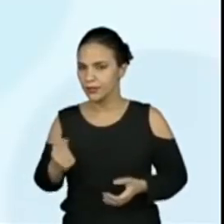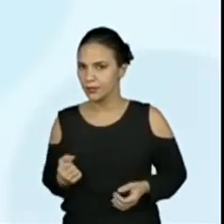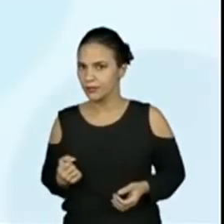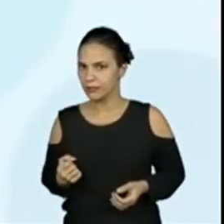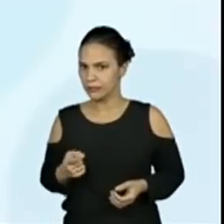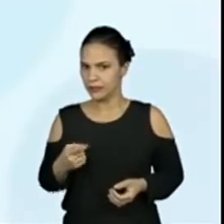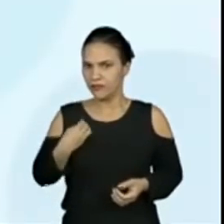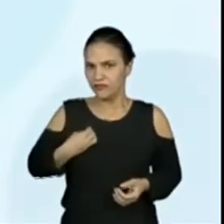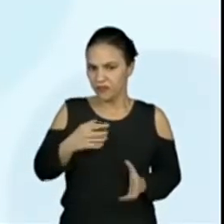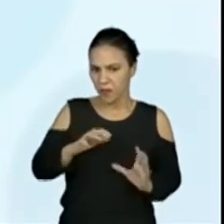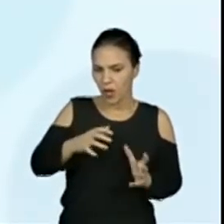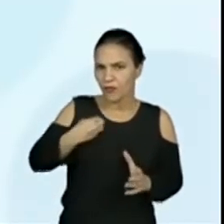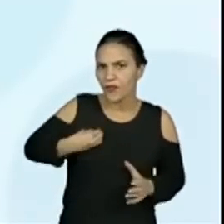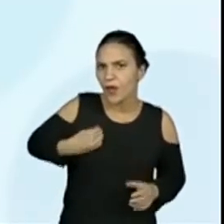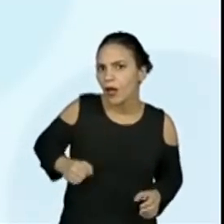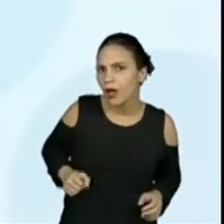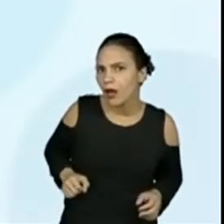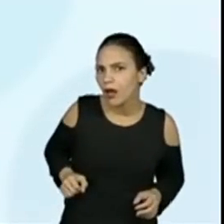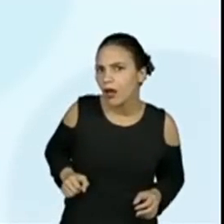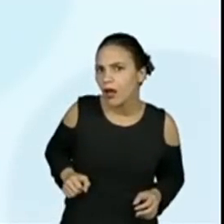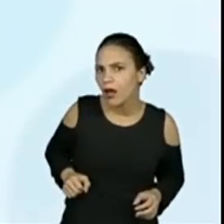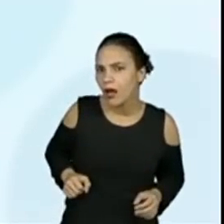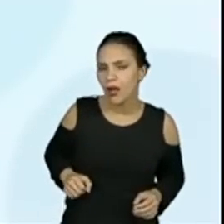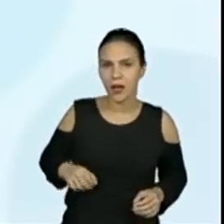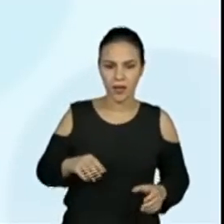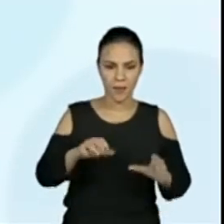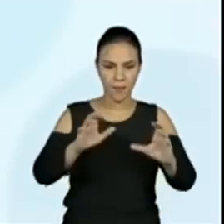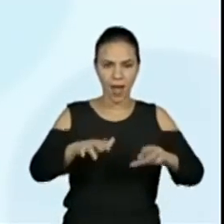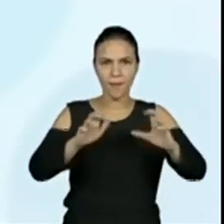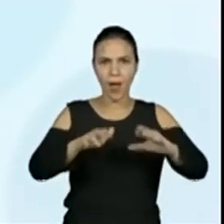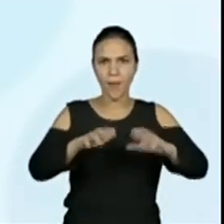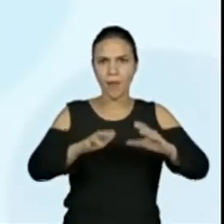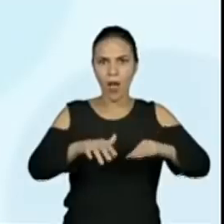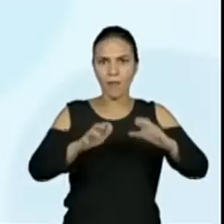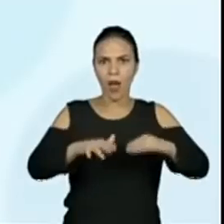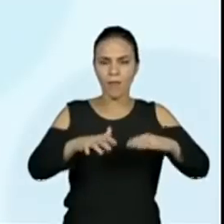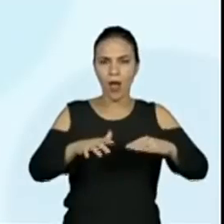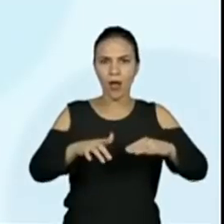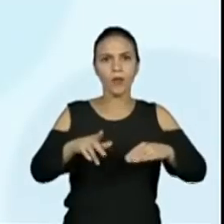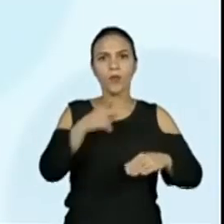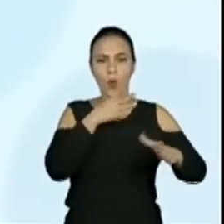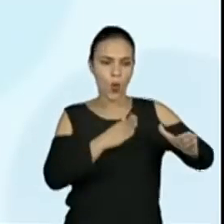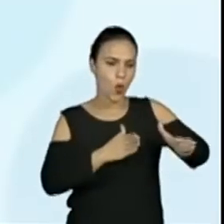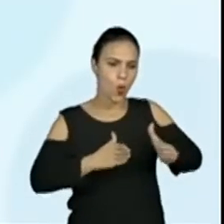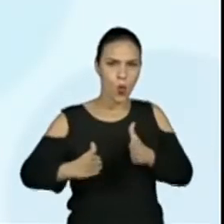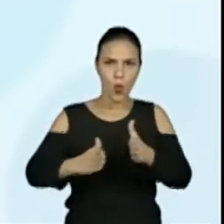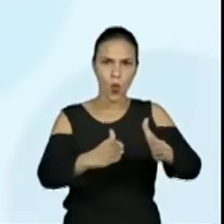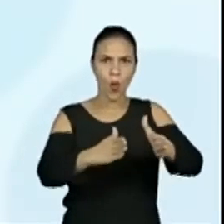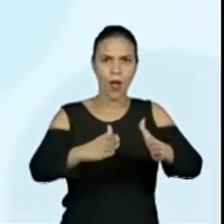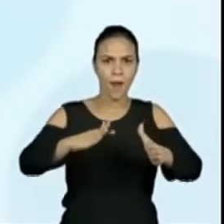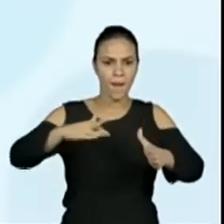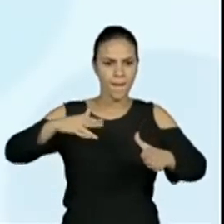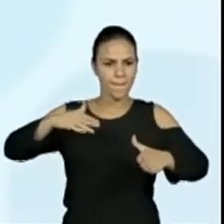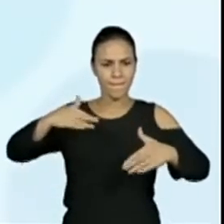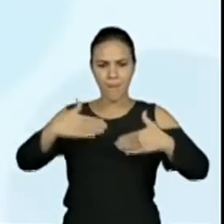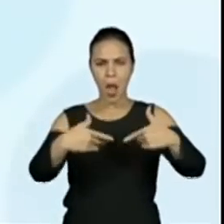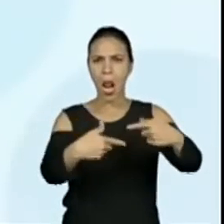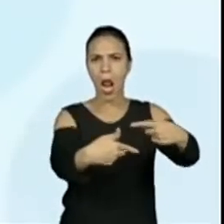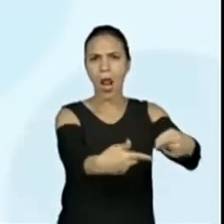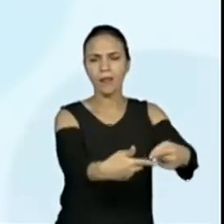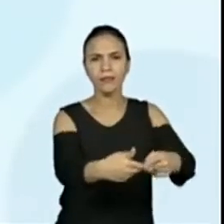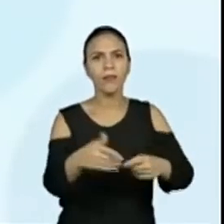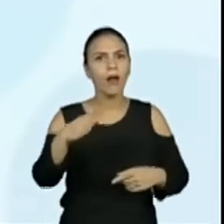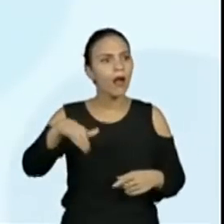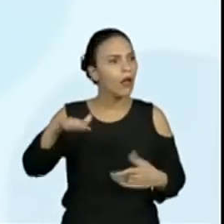Estaria viva? A bola quicava e rapidamente desceu a rua. Quando as crianças se deram